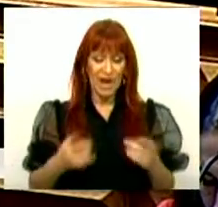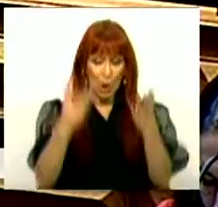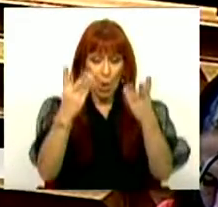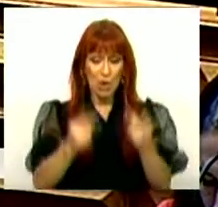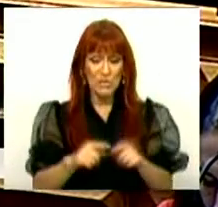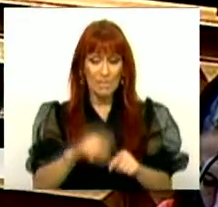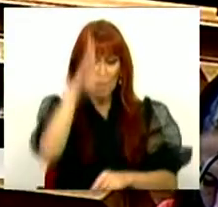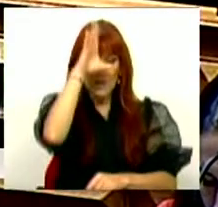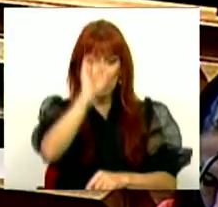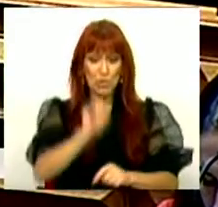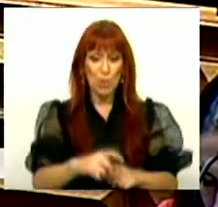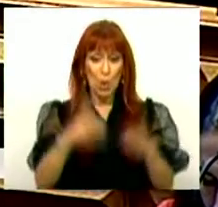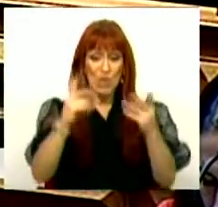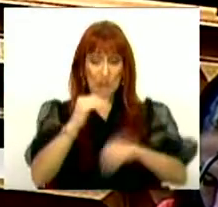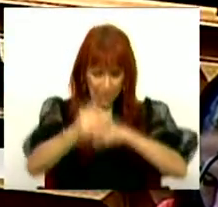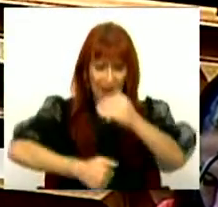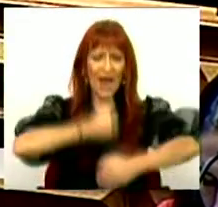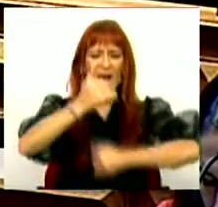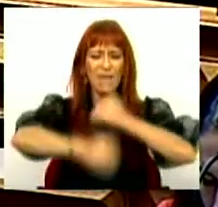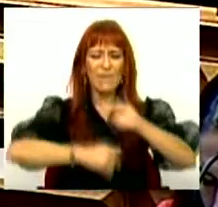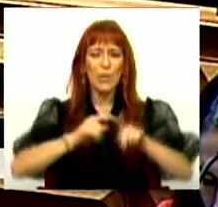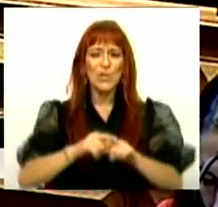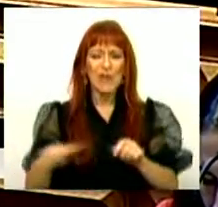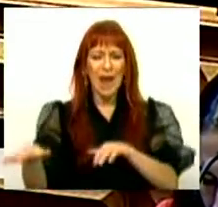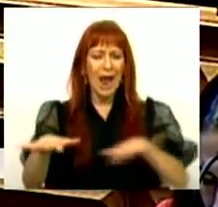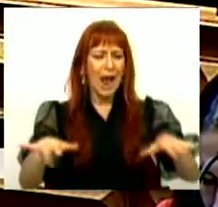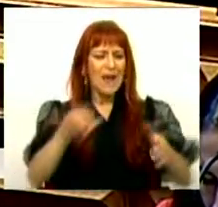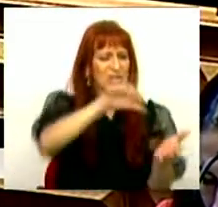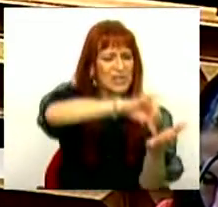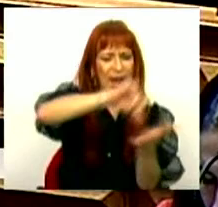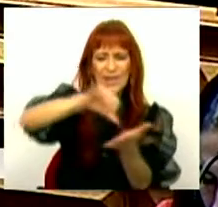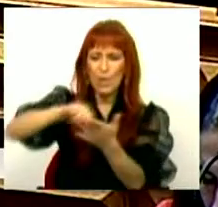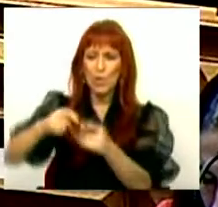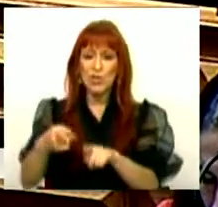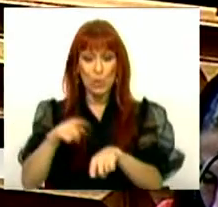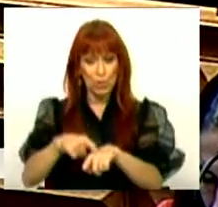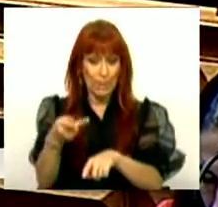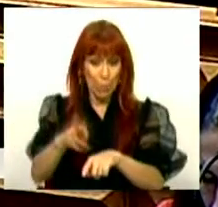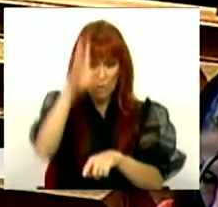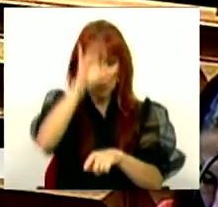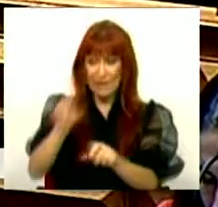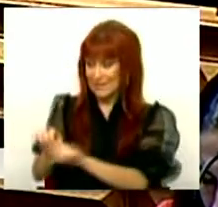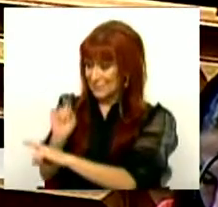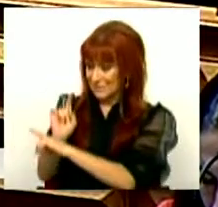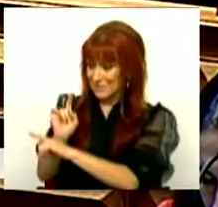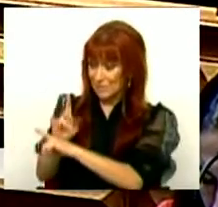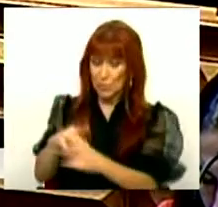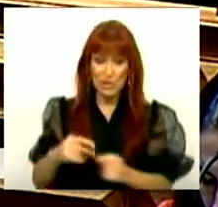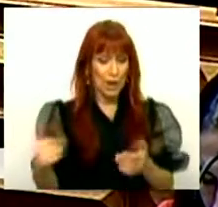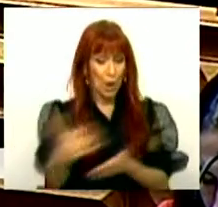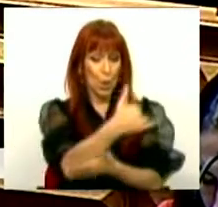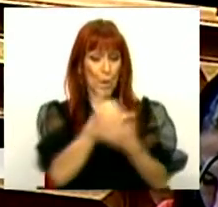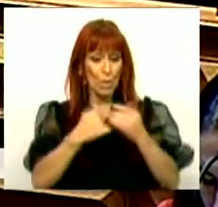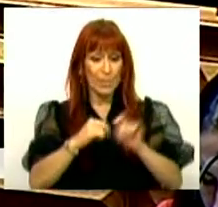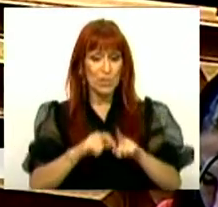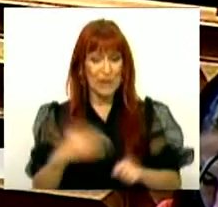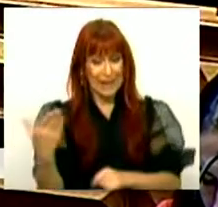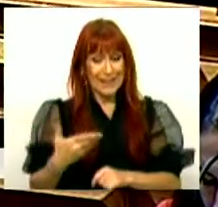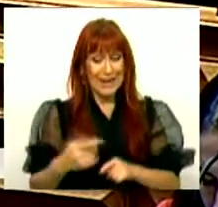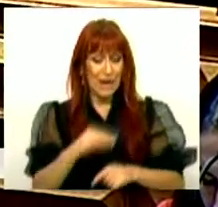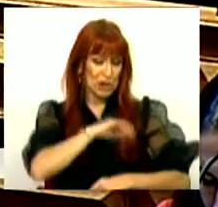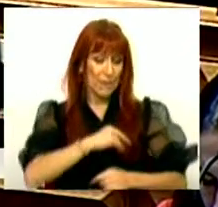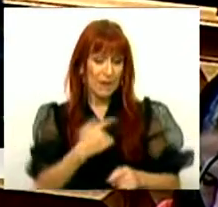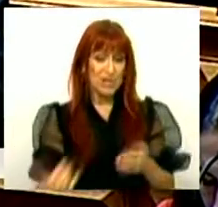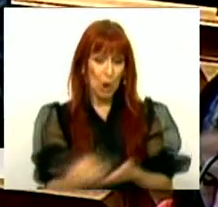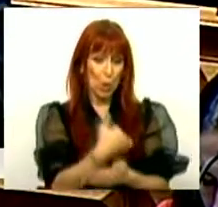orçamento de Estado é um orçamento que avança nas áreas centrais da anterior legislatura, em matéria de recuperação de direitos e